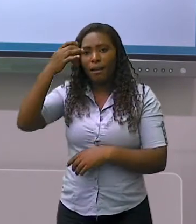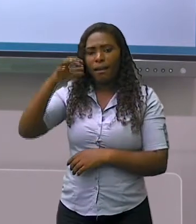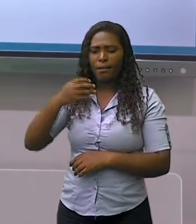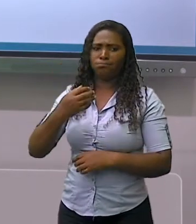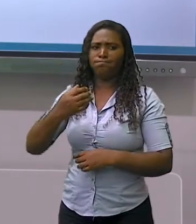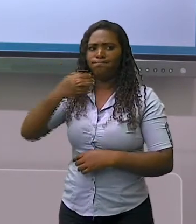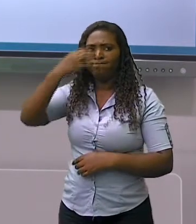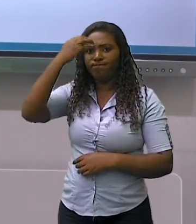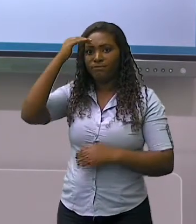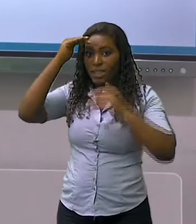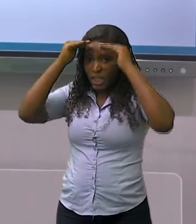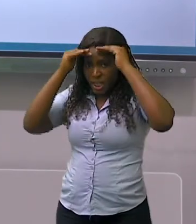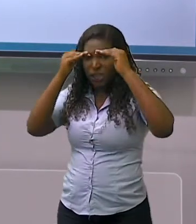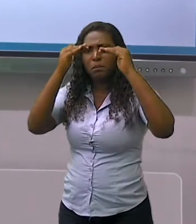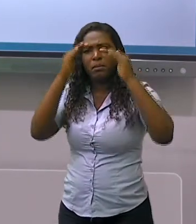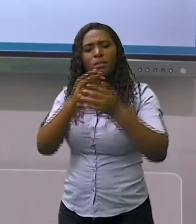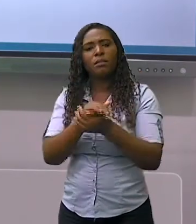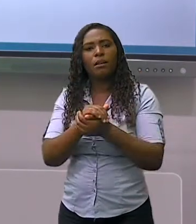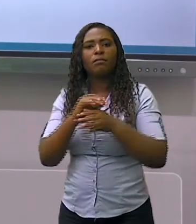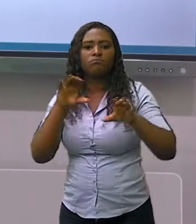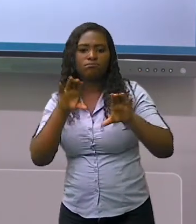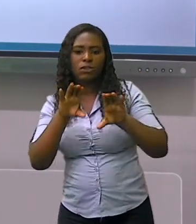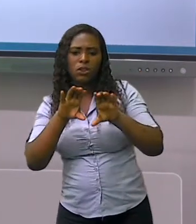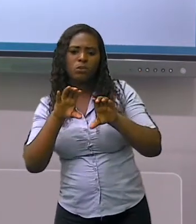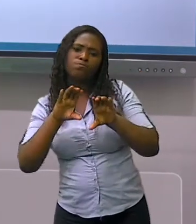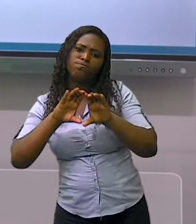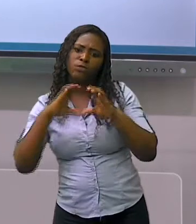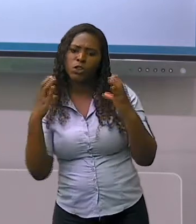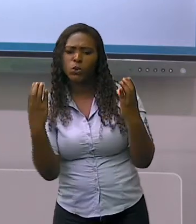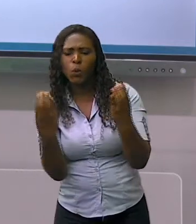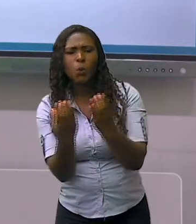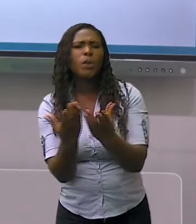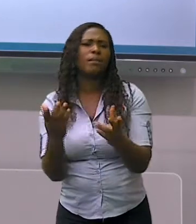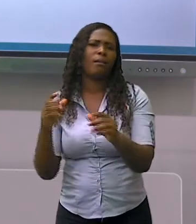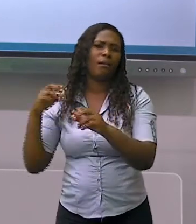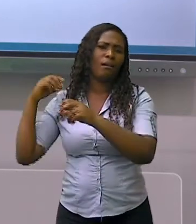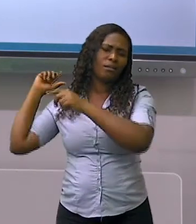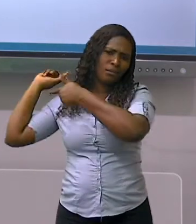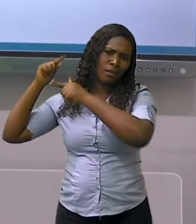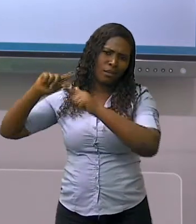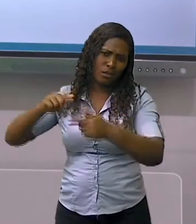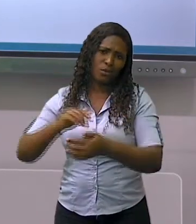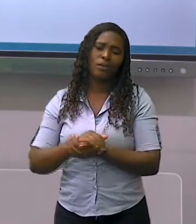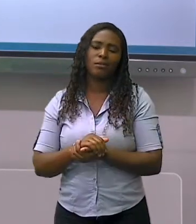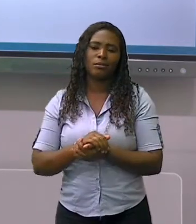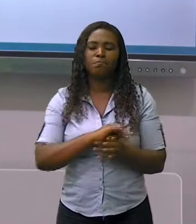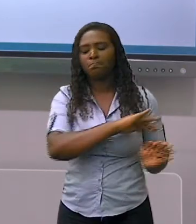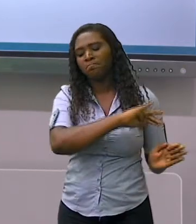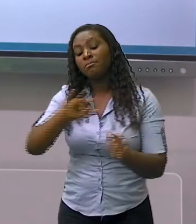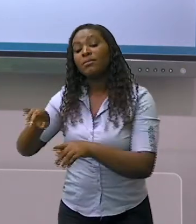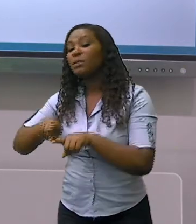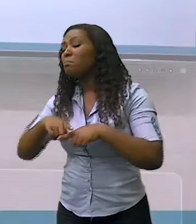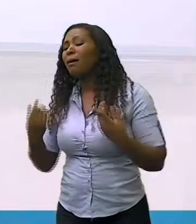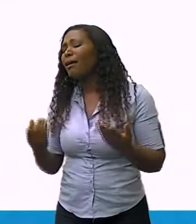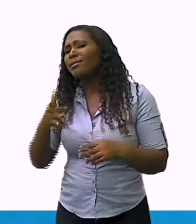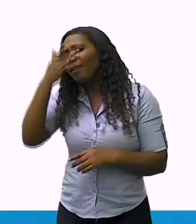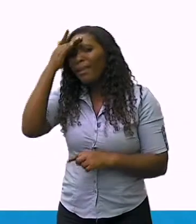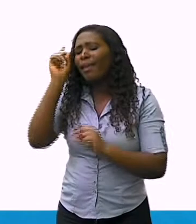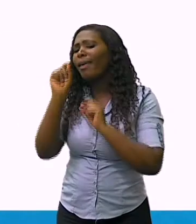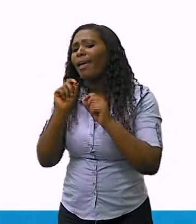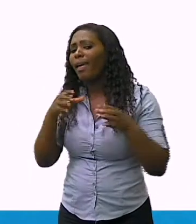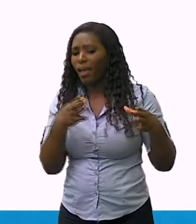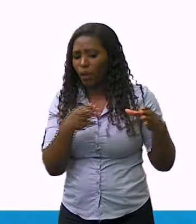Mas, afinal, quais são estas comunidades tradicionais? A